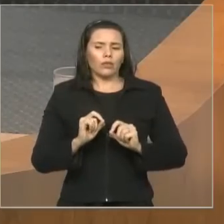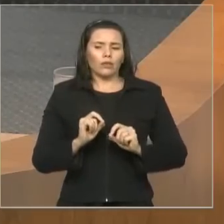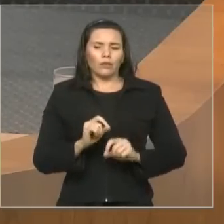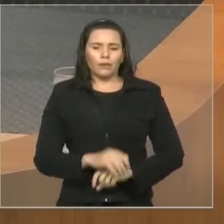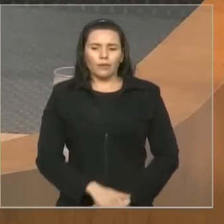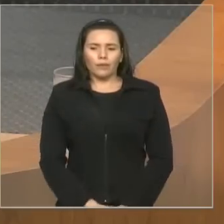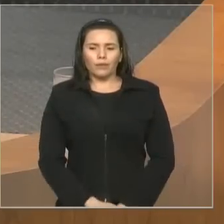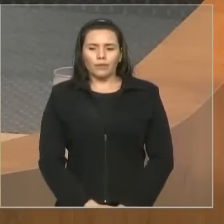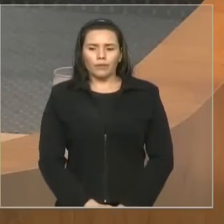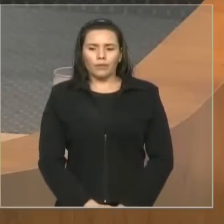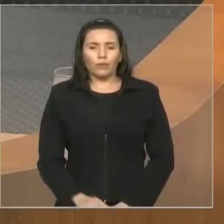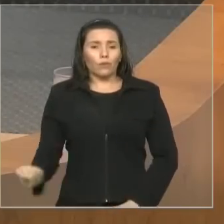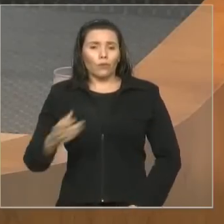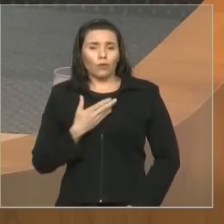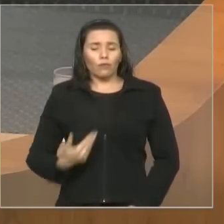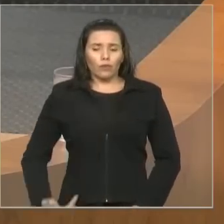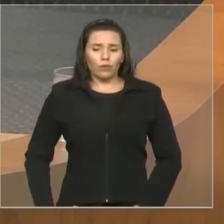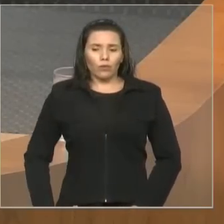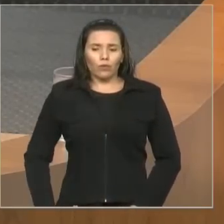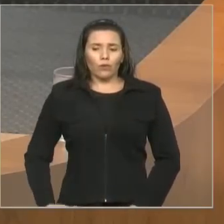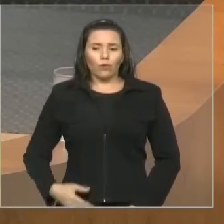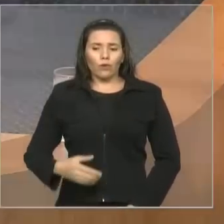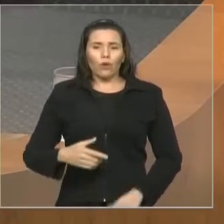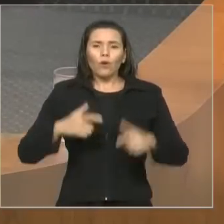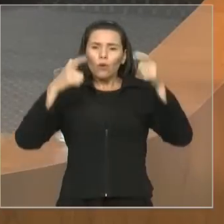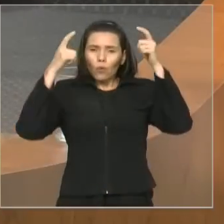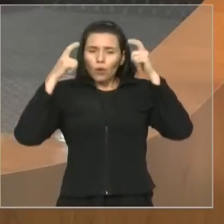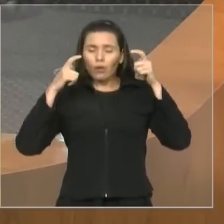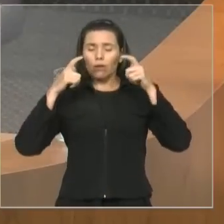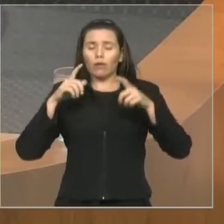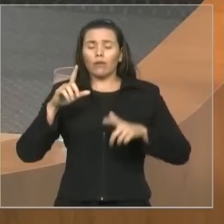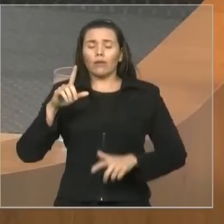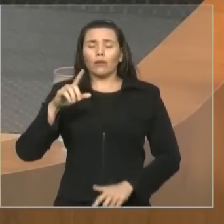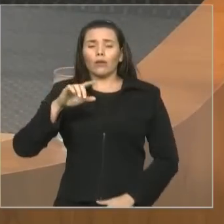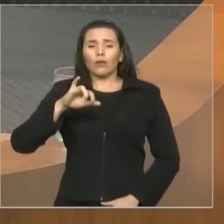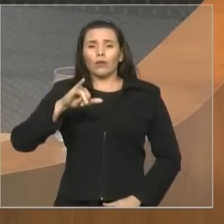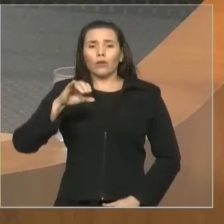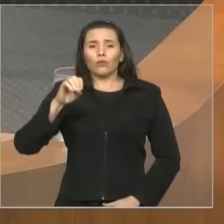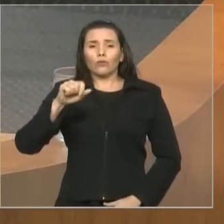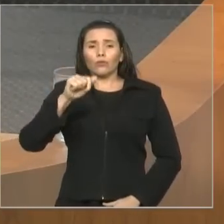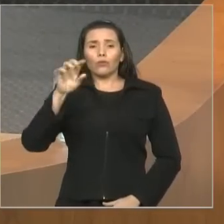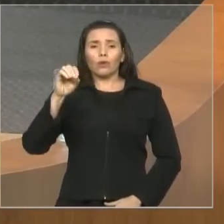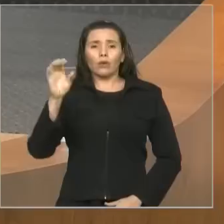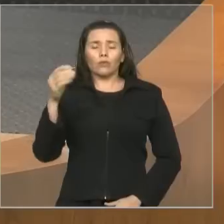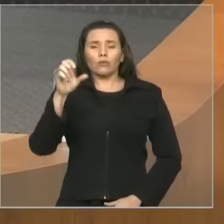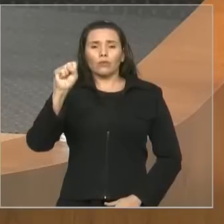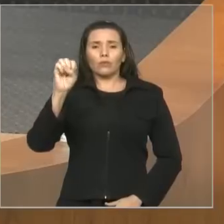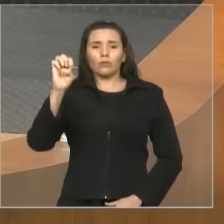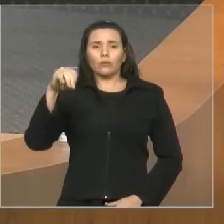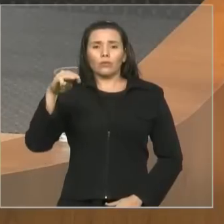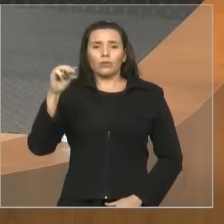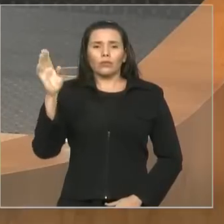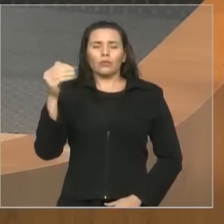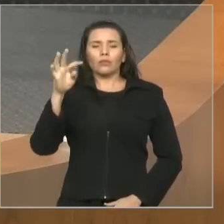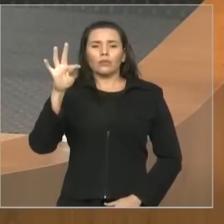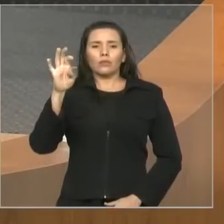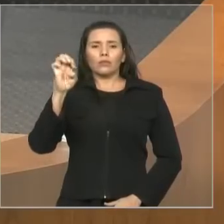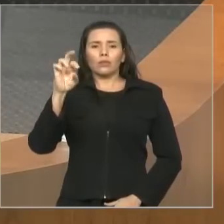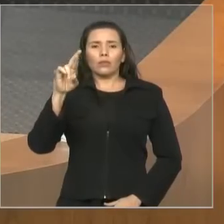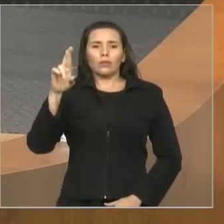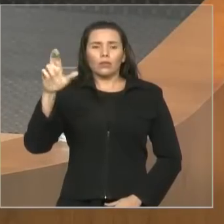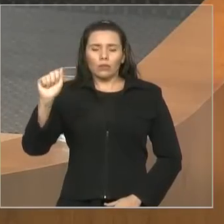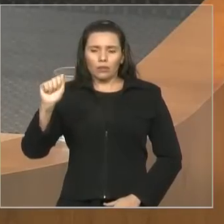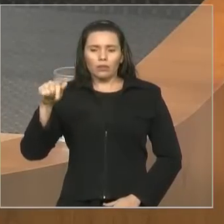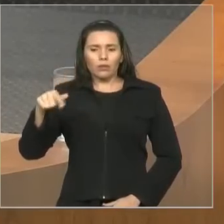citado pelo governador, o rei João Senterra. Esqueceu o governador de dizer que João Senterra, aquele rei, ele era mau, ele era